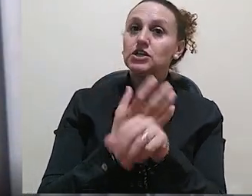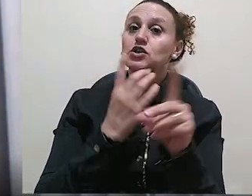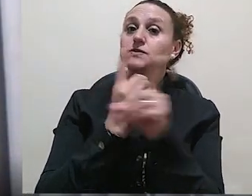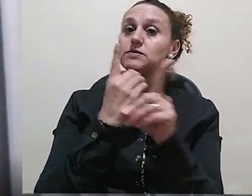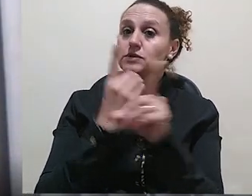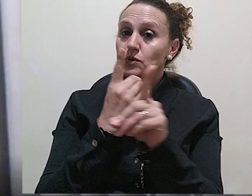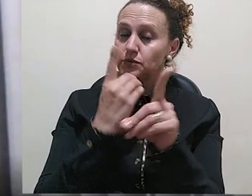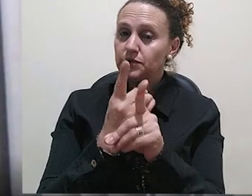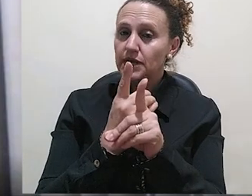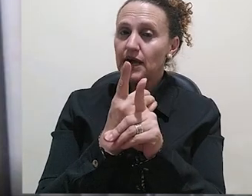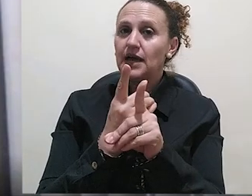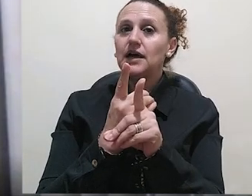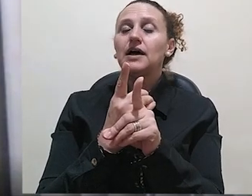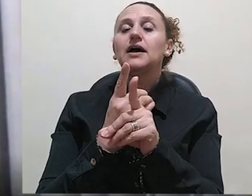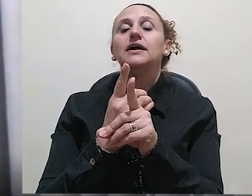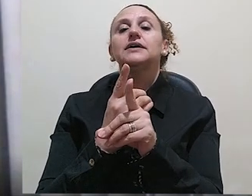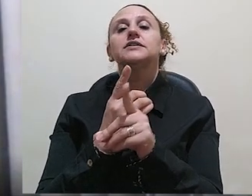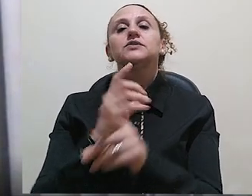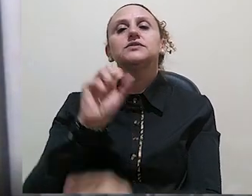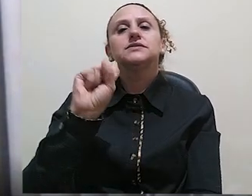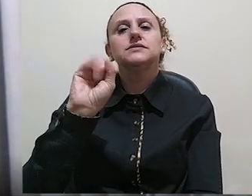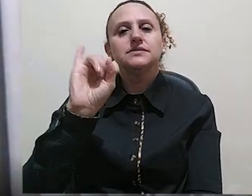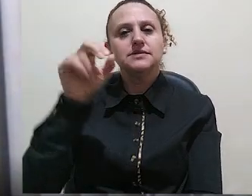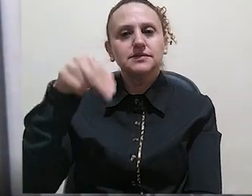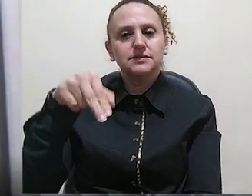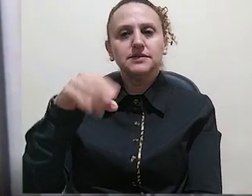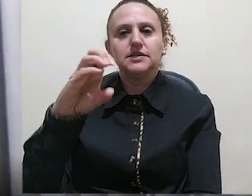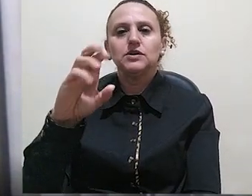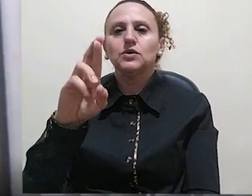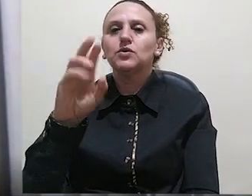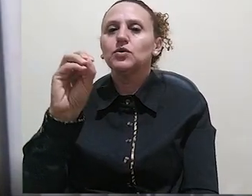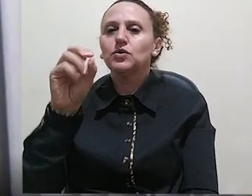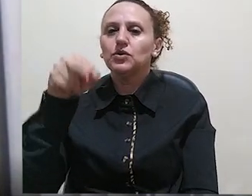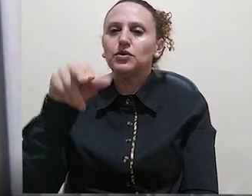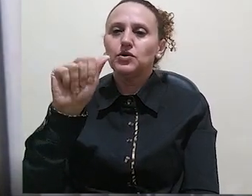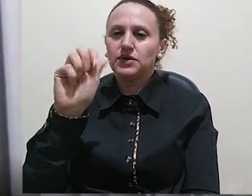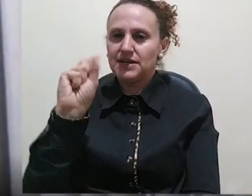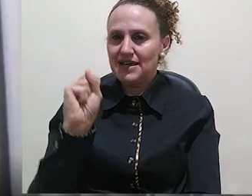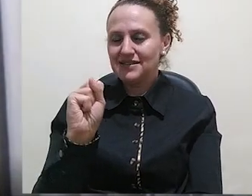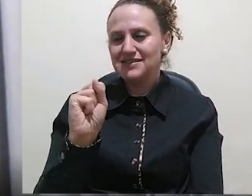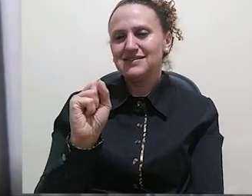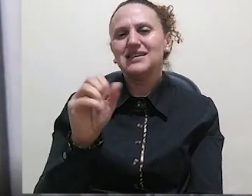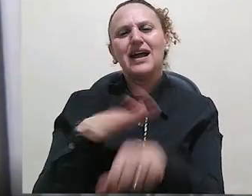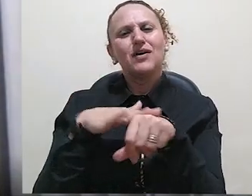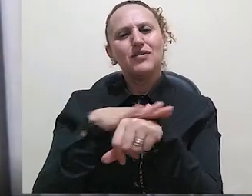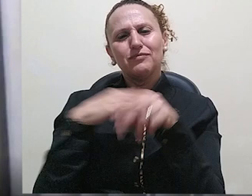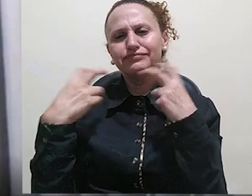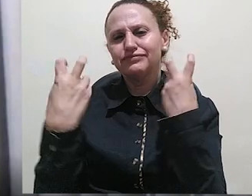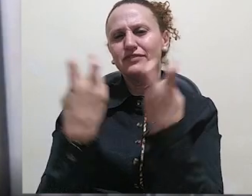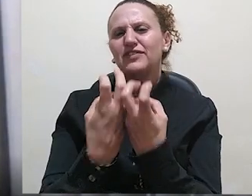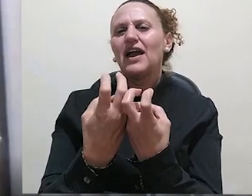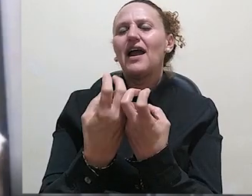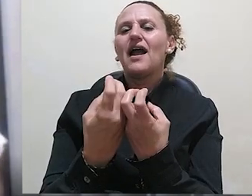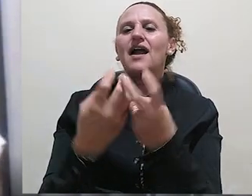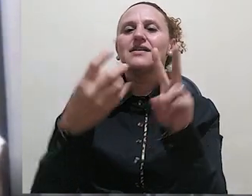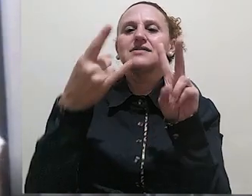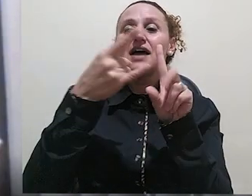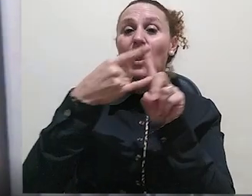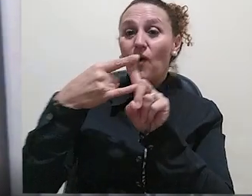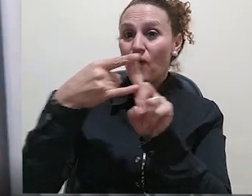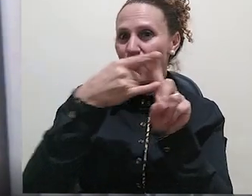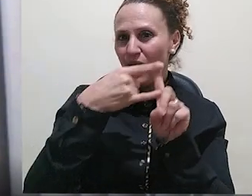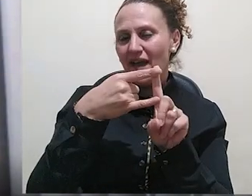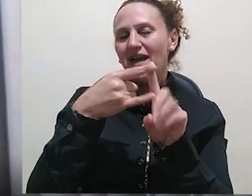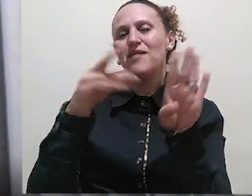encontros síncronos agora, né, de atividades síncronas, a roda de conversa, a web também, né, e nós vamos conversar um